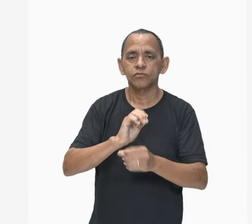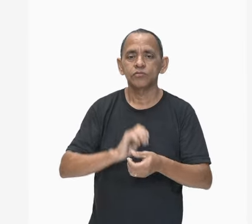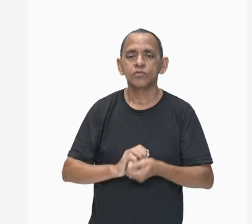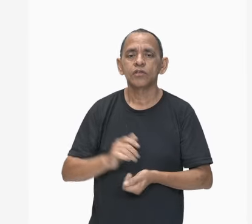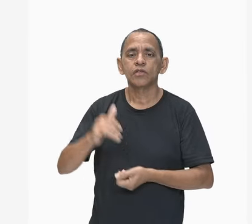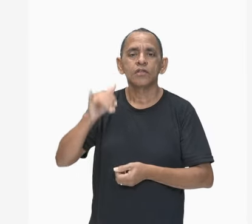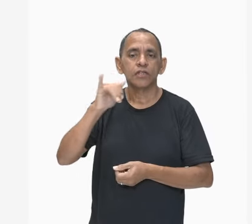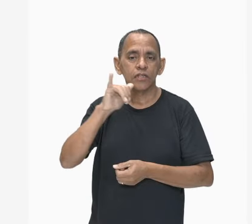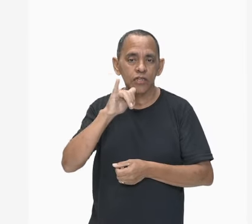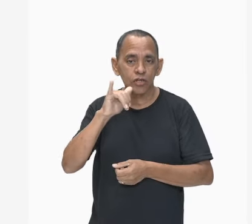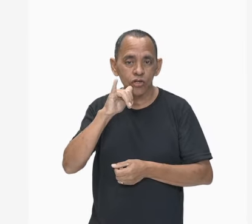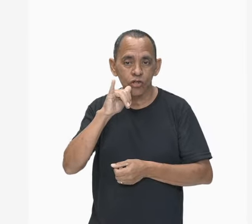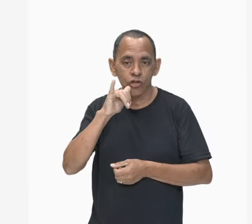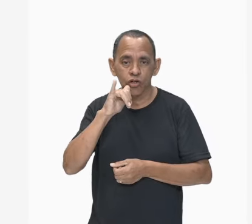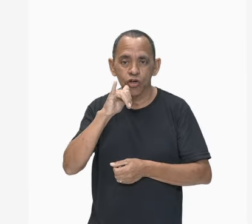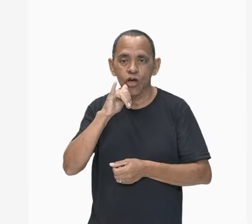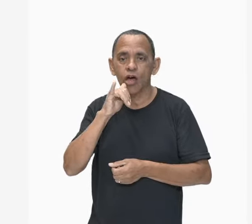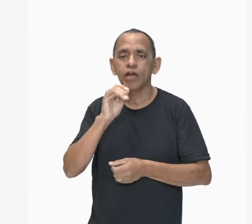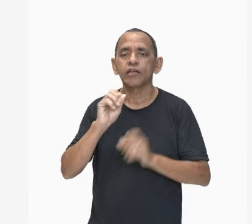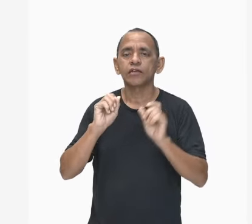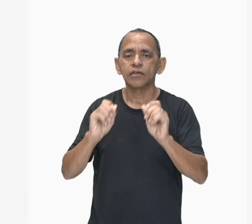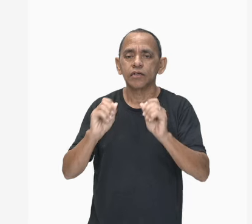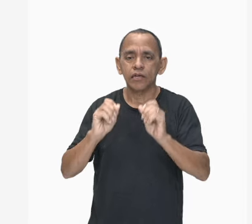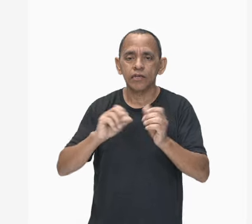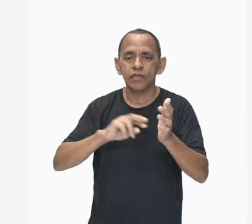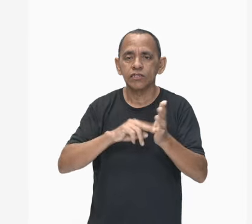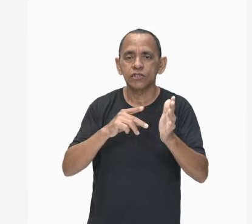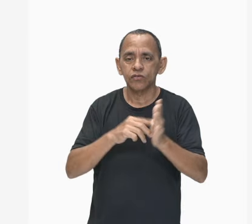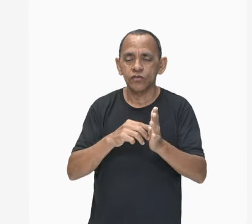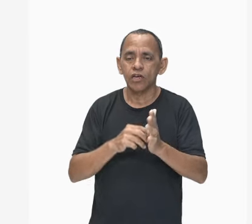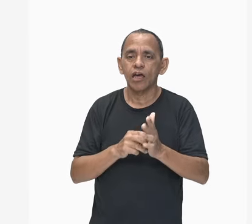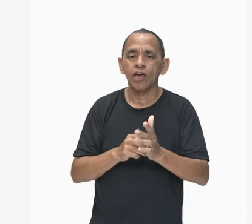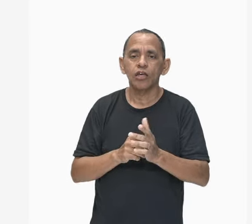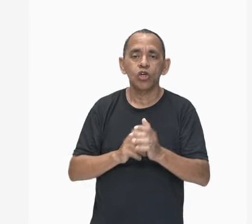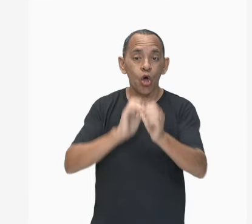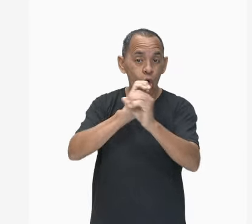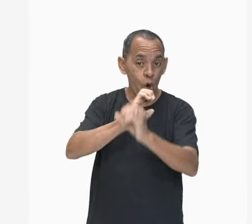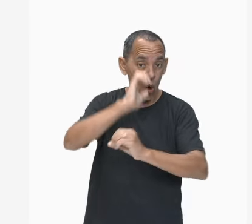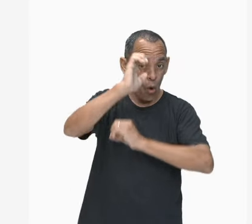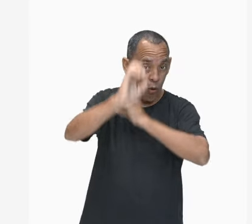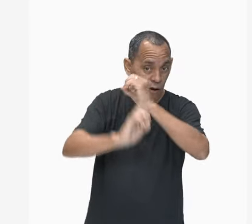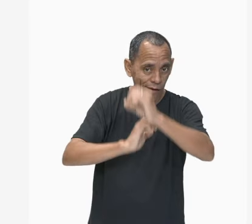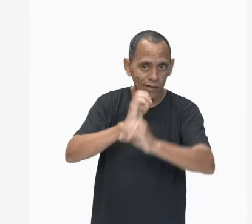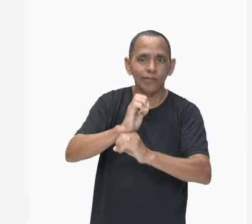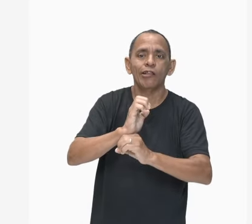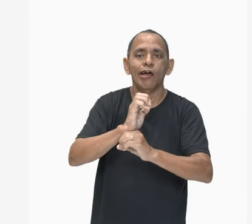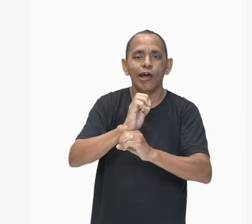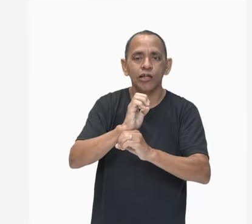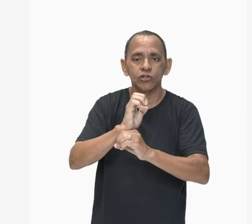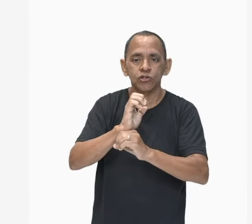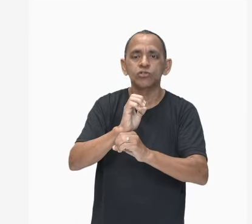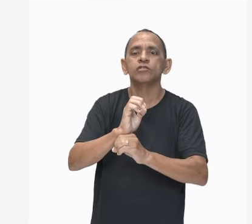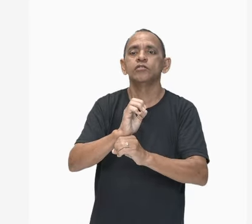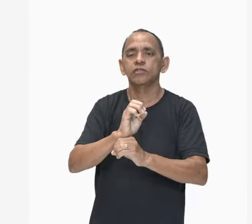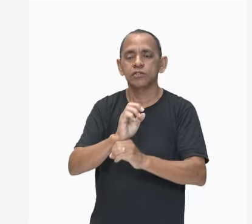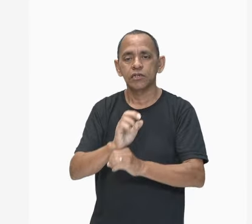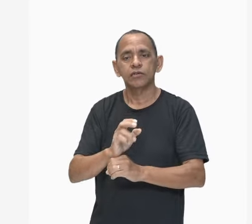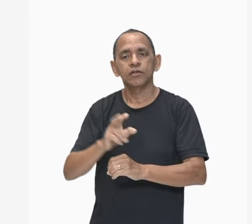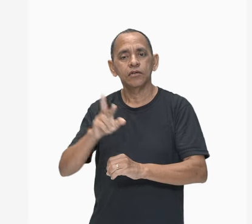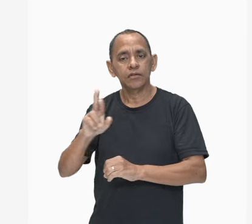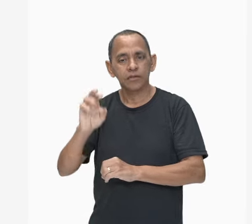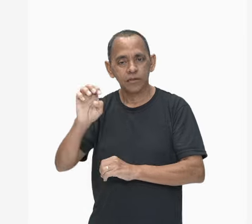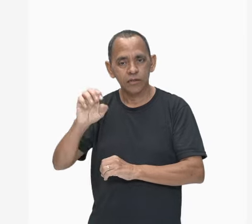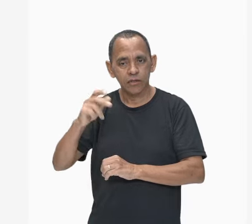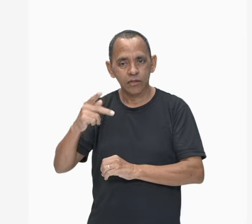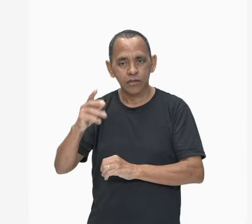falando dos elétrons em repouso. Mas como eu estou dizendo ainda na eletricidade, eu falo aí